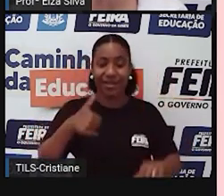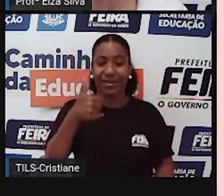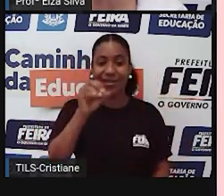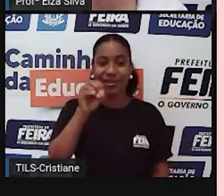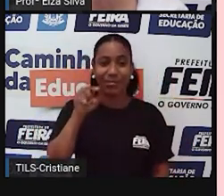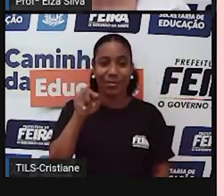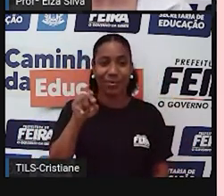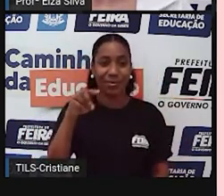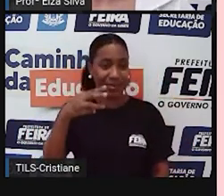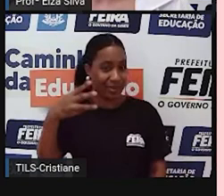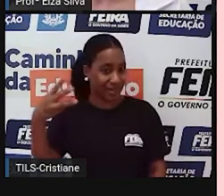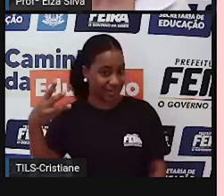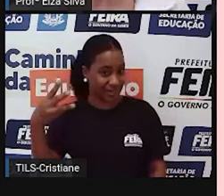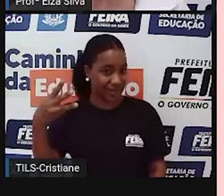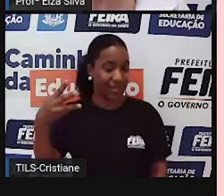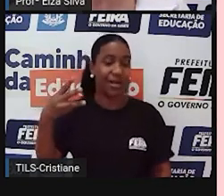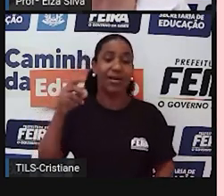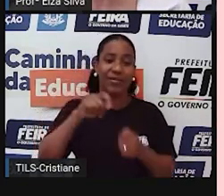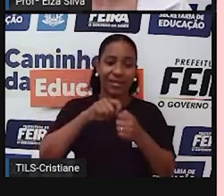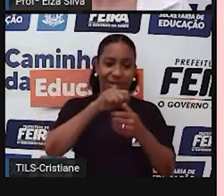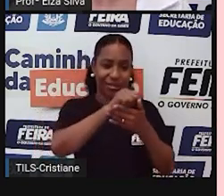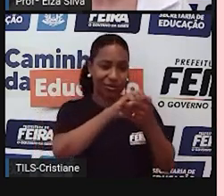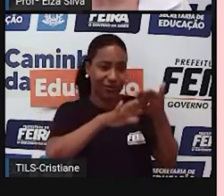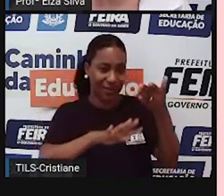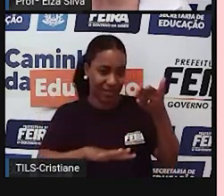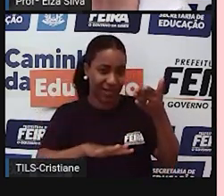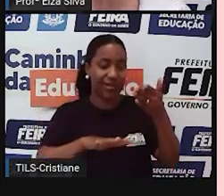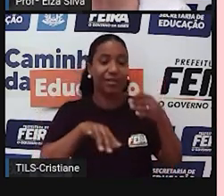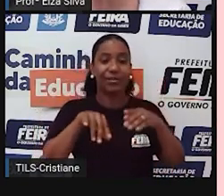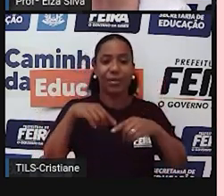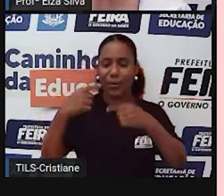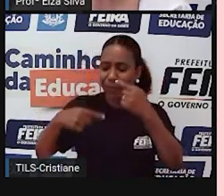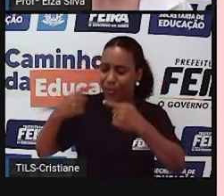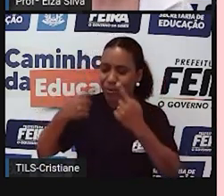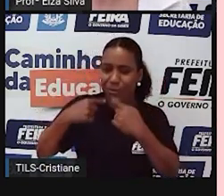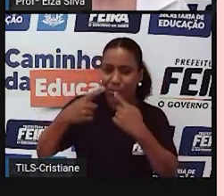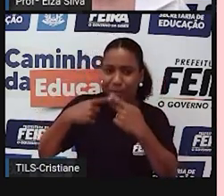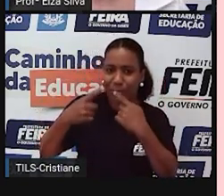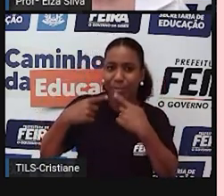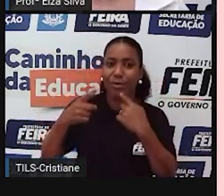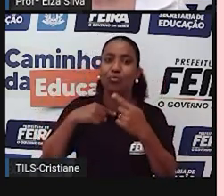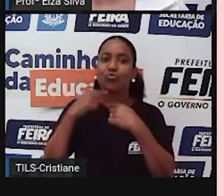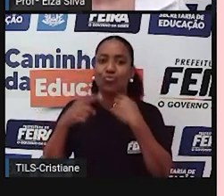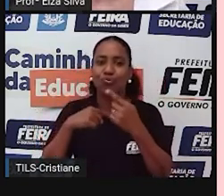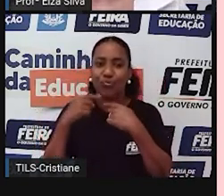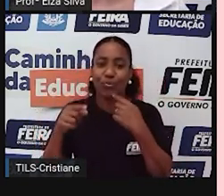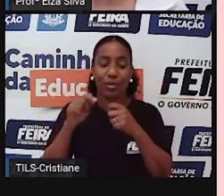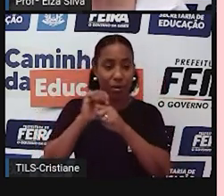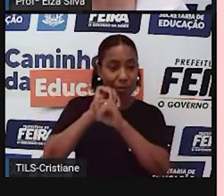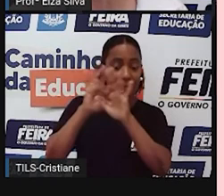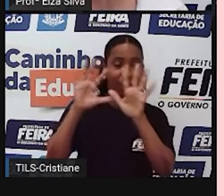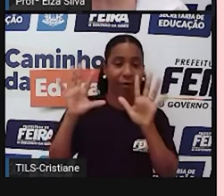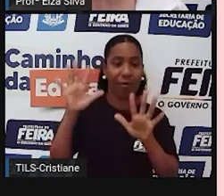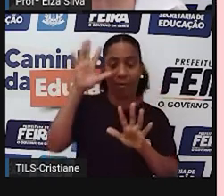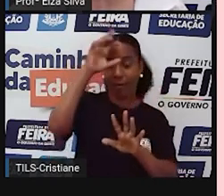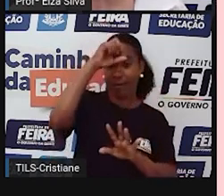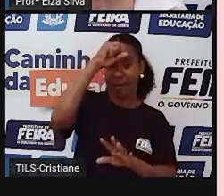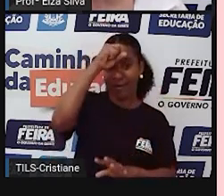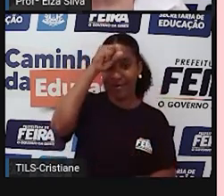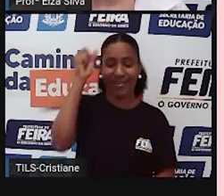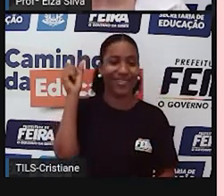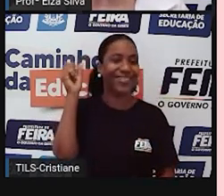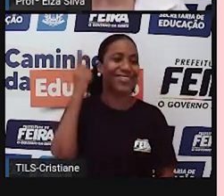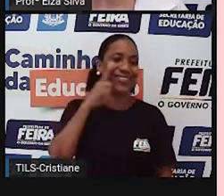.3, e fazer as atividades de debatê-las com o seu professor ou sua professora da escola, você irá aprender